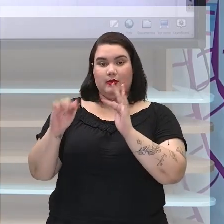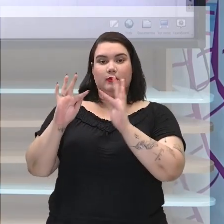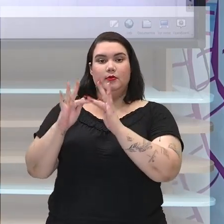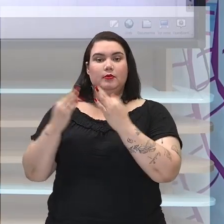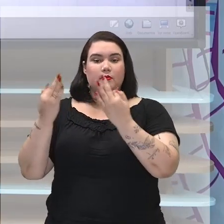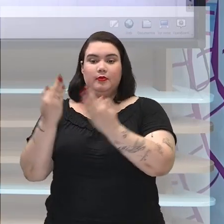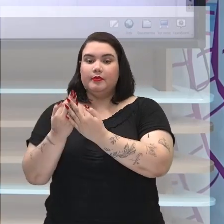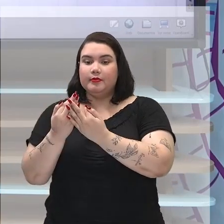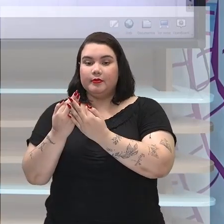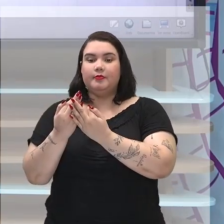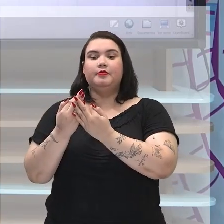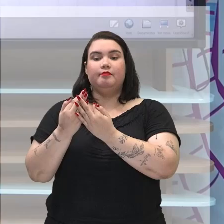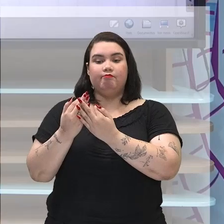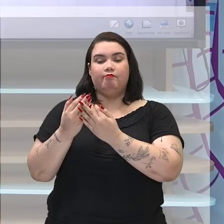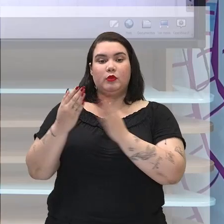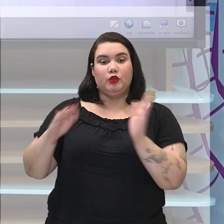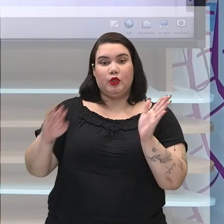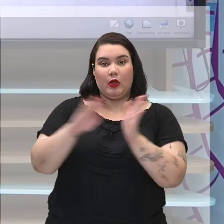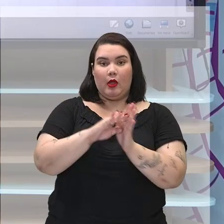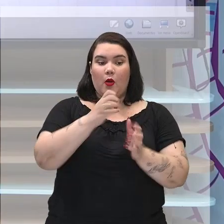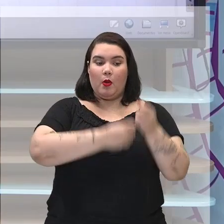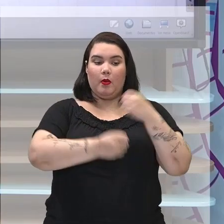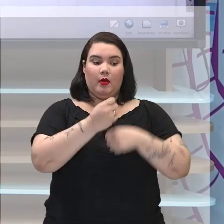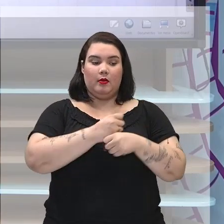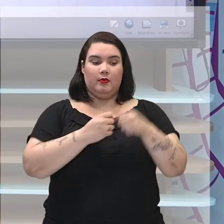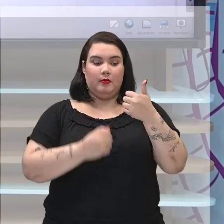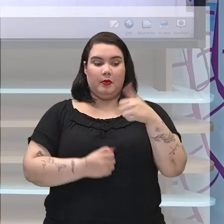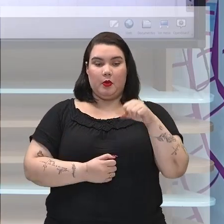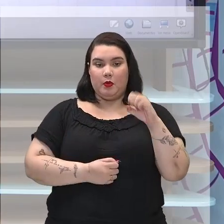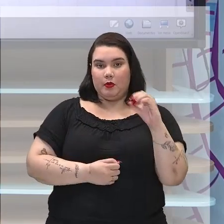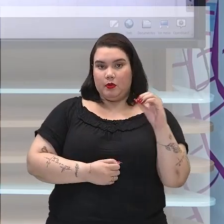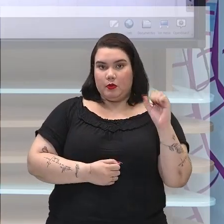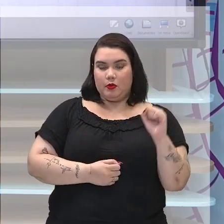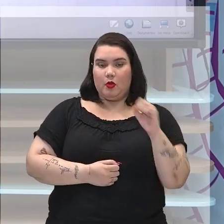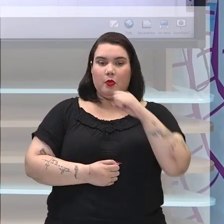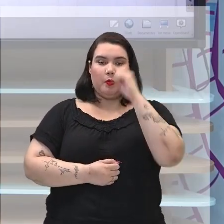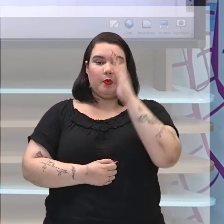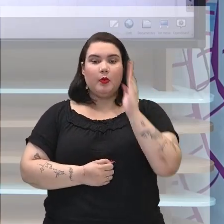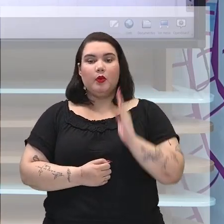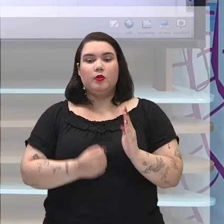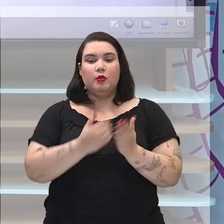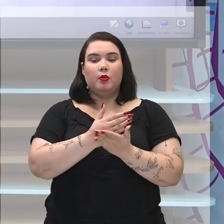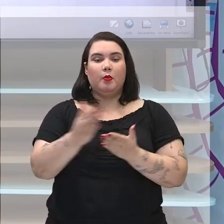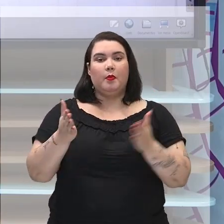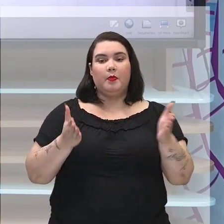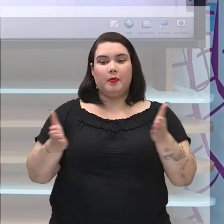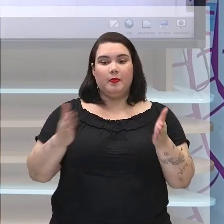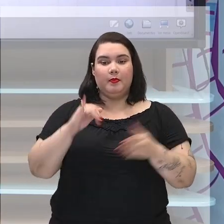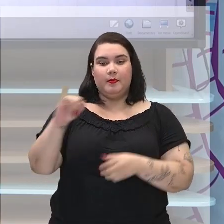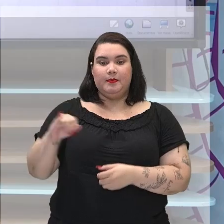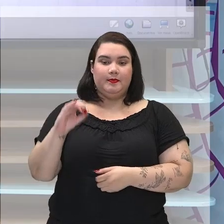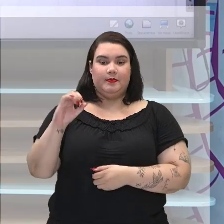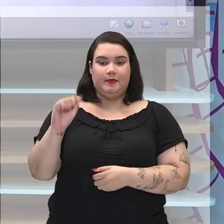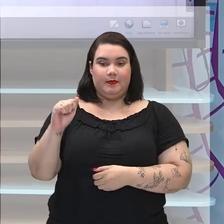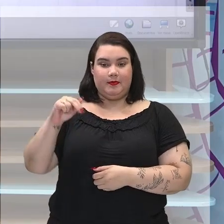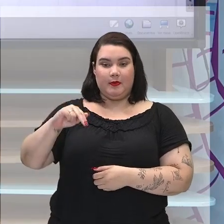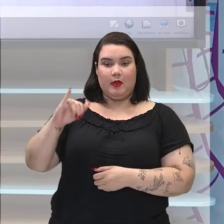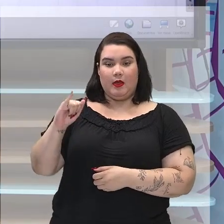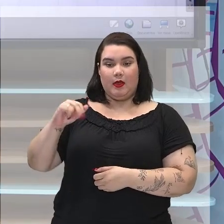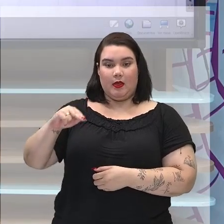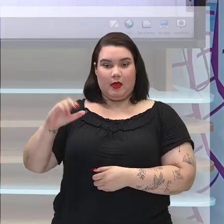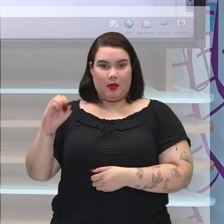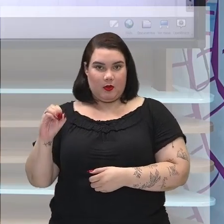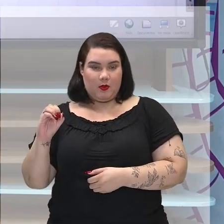né, a partir da chegada em 1808, o Brasil entra naquilo que chamamos do período joanino, né, que é justamente essas